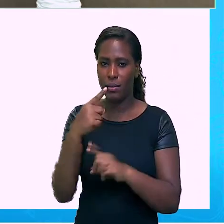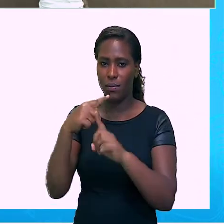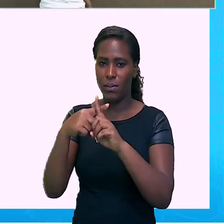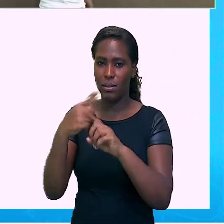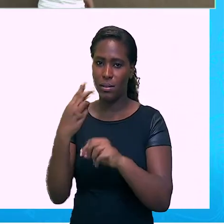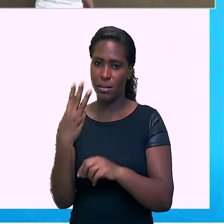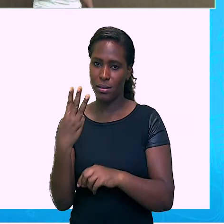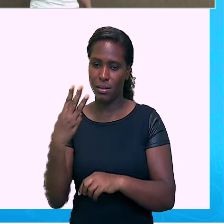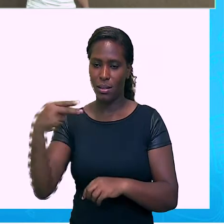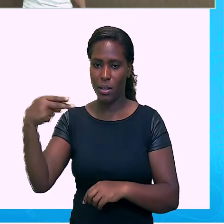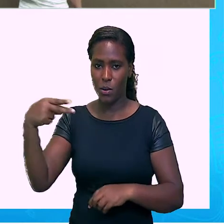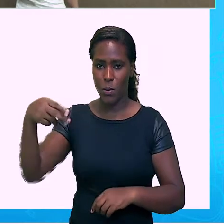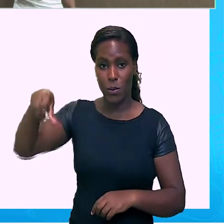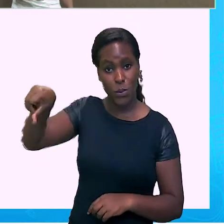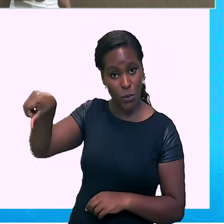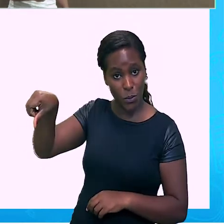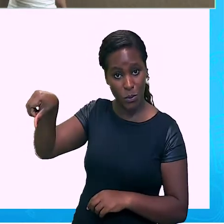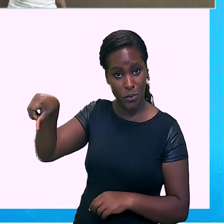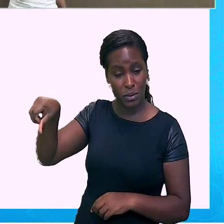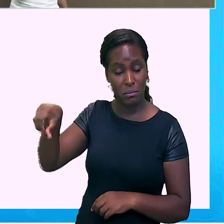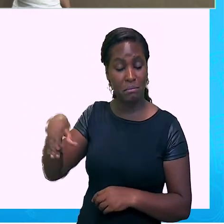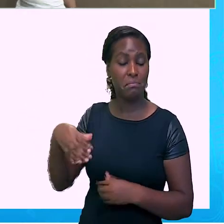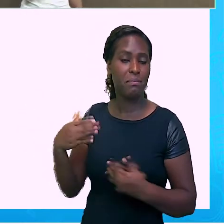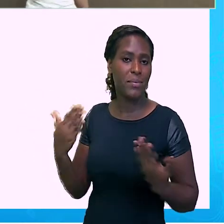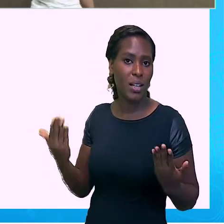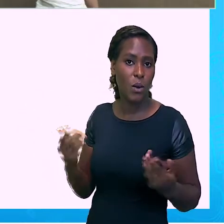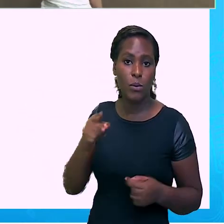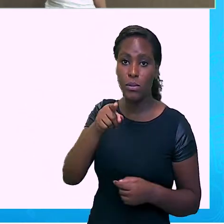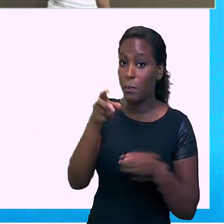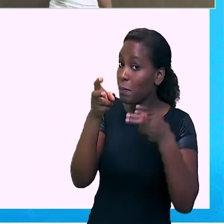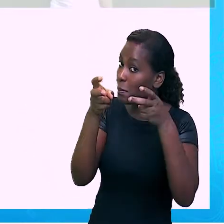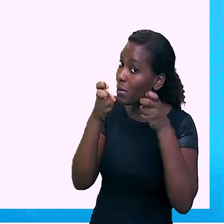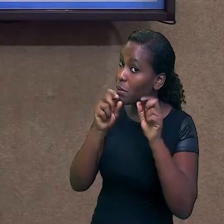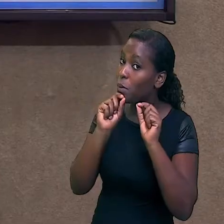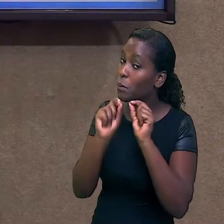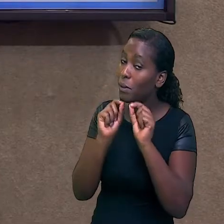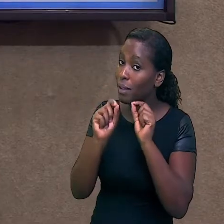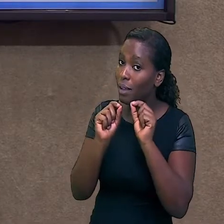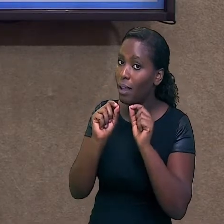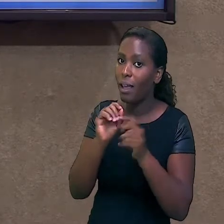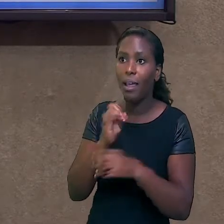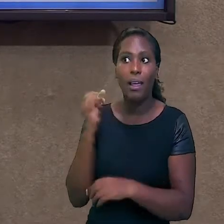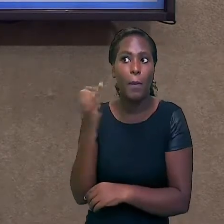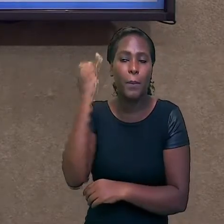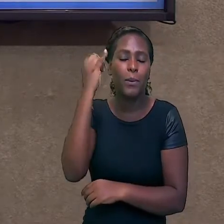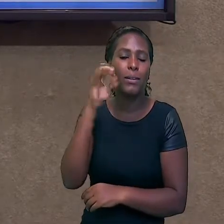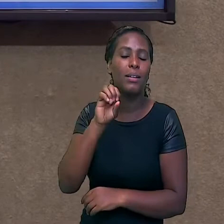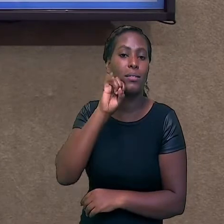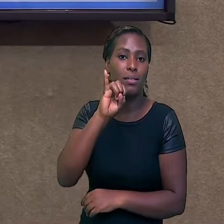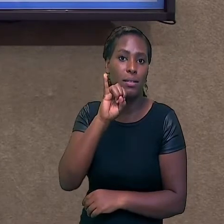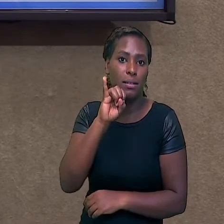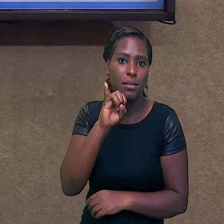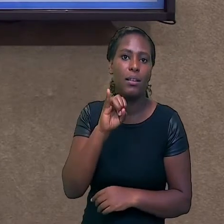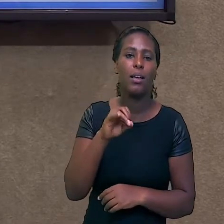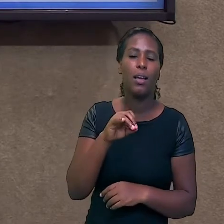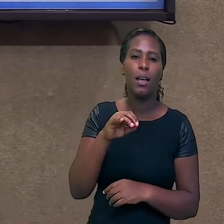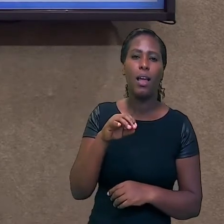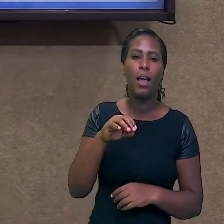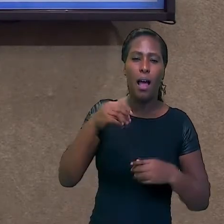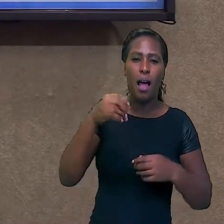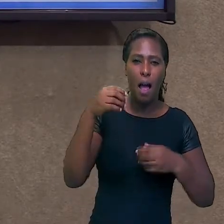viram aqui um detalhe importante. Como resolver uma potência quando a base for